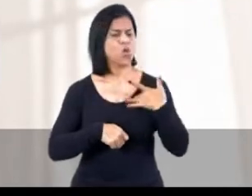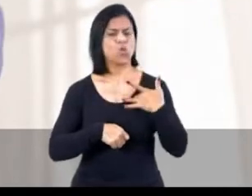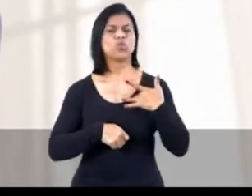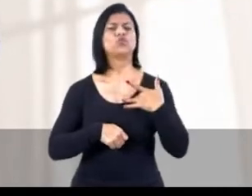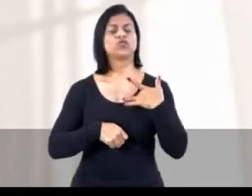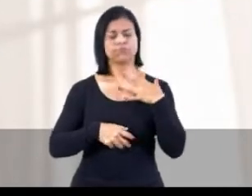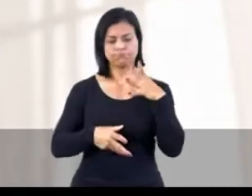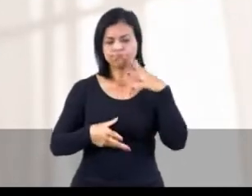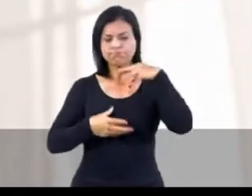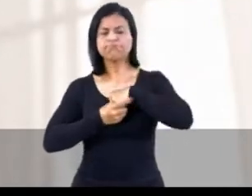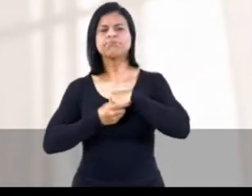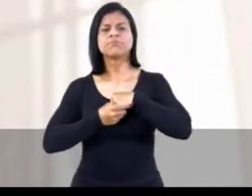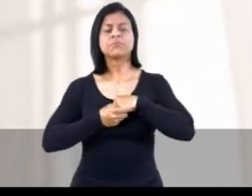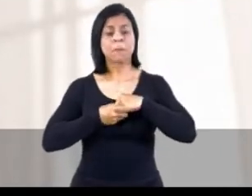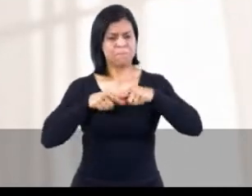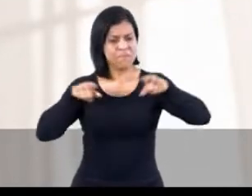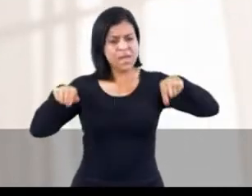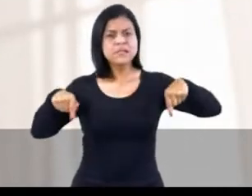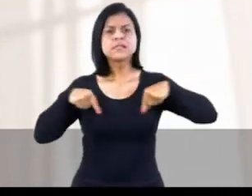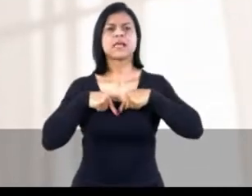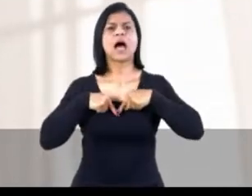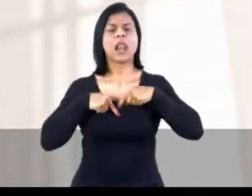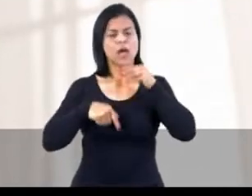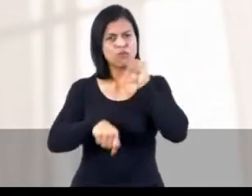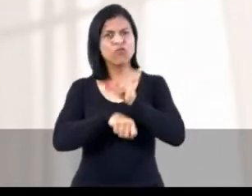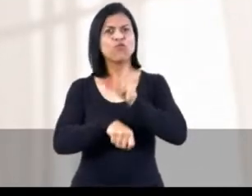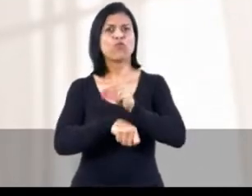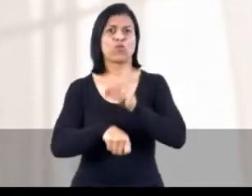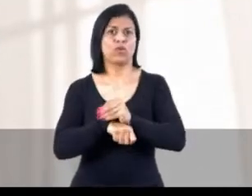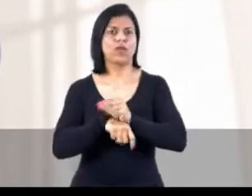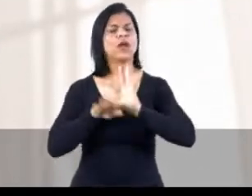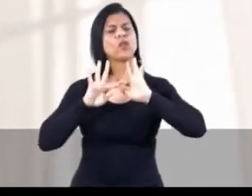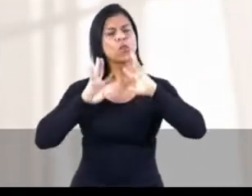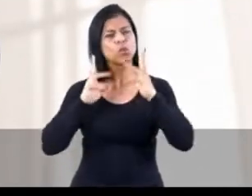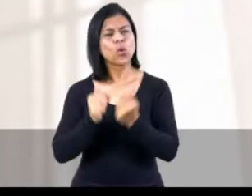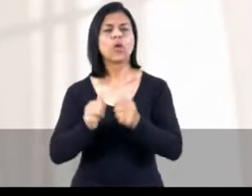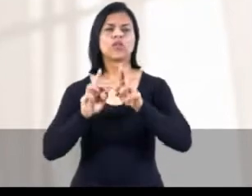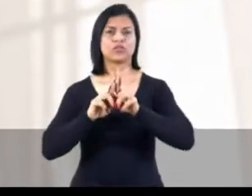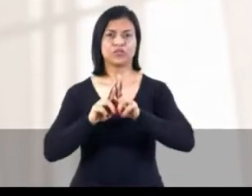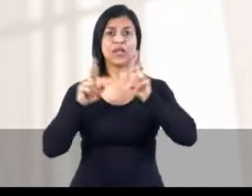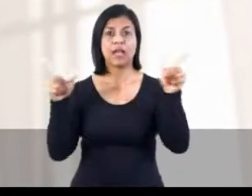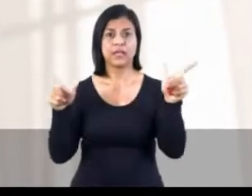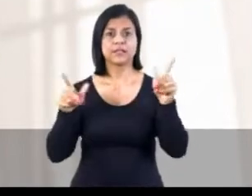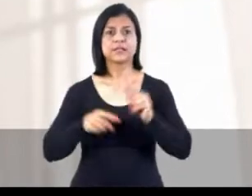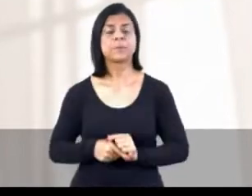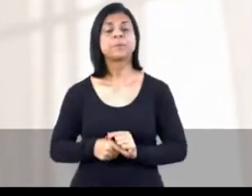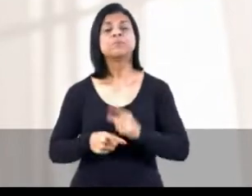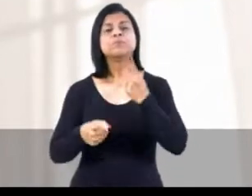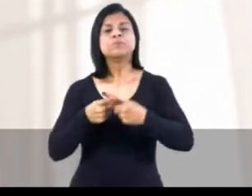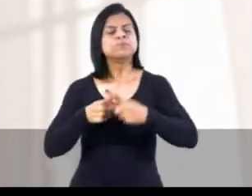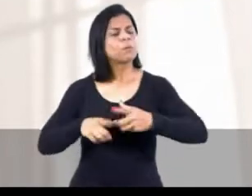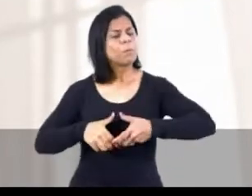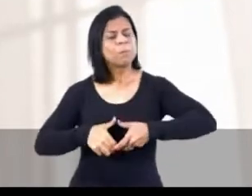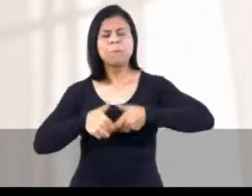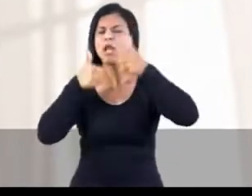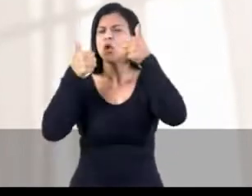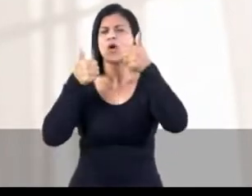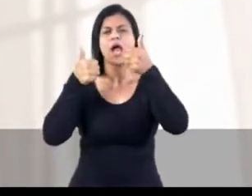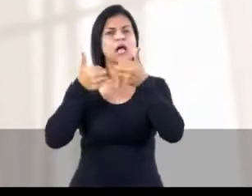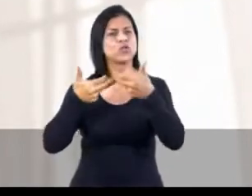tratada de dentro do meu gabinete. E isso fará toda a diferença para uma melhoria